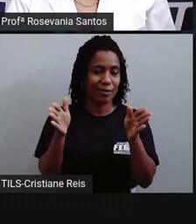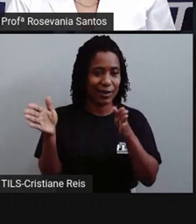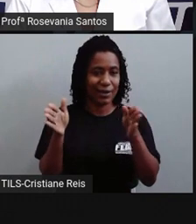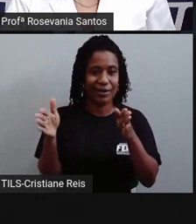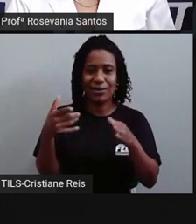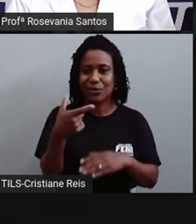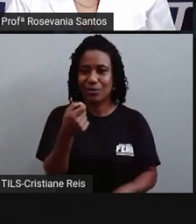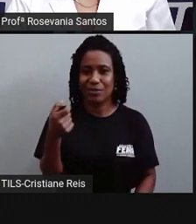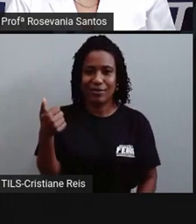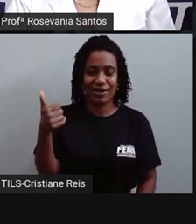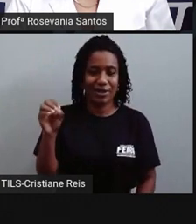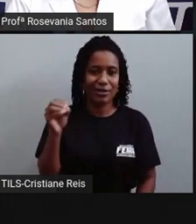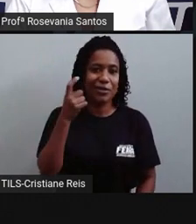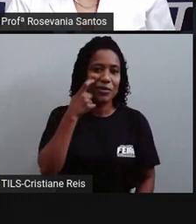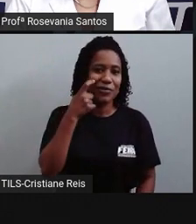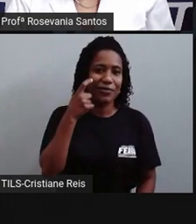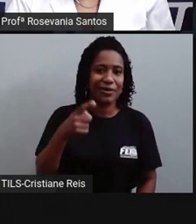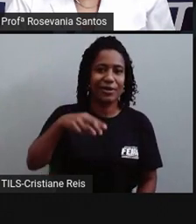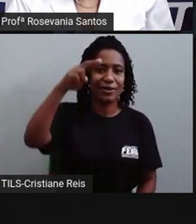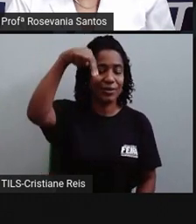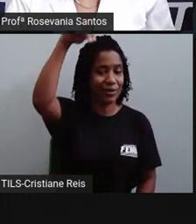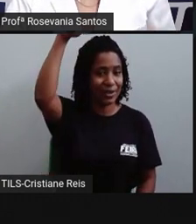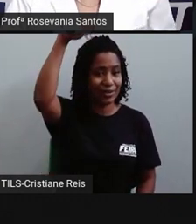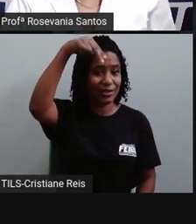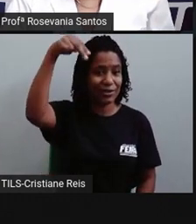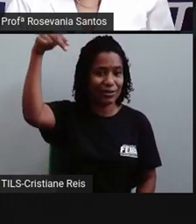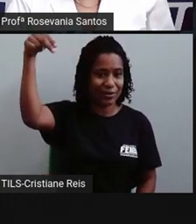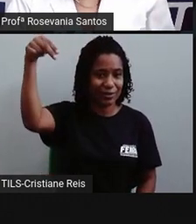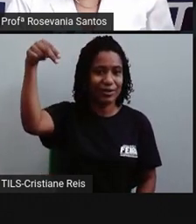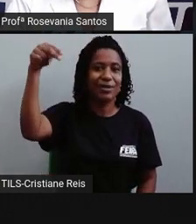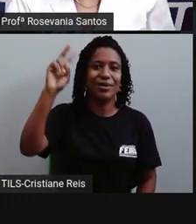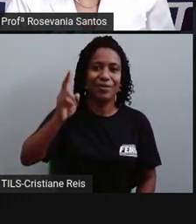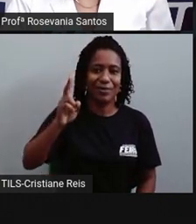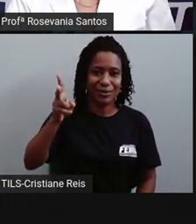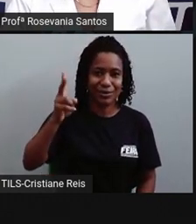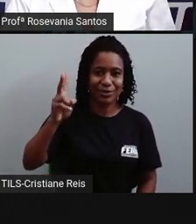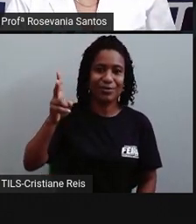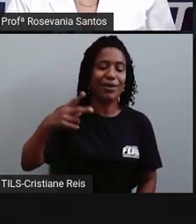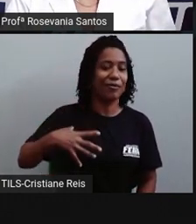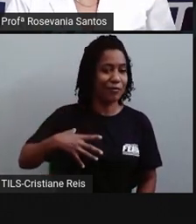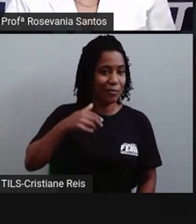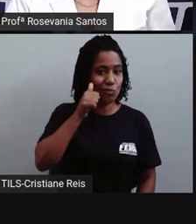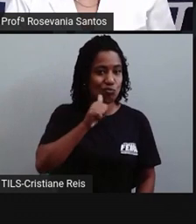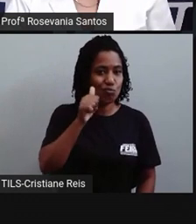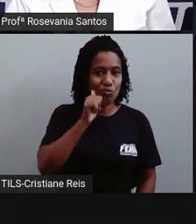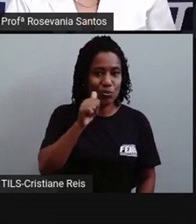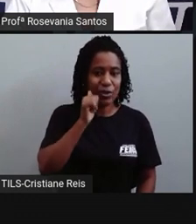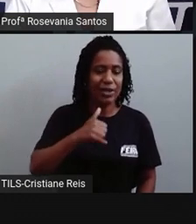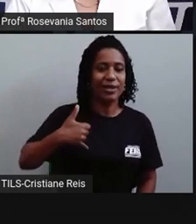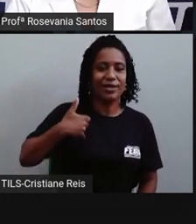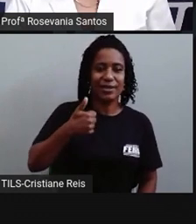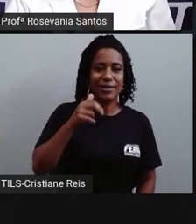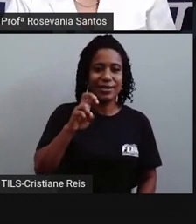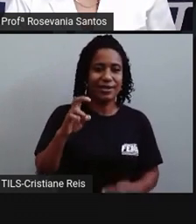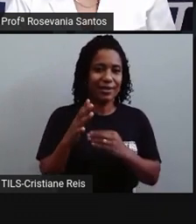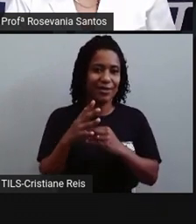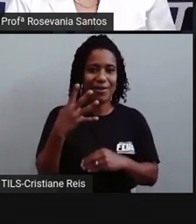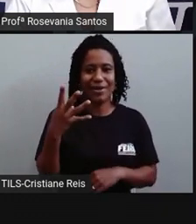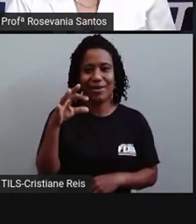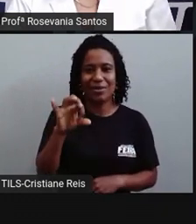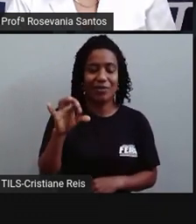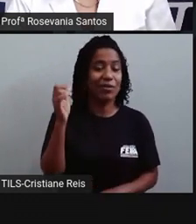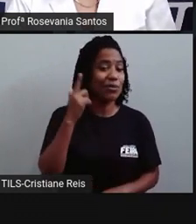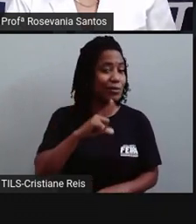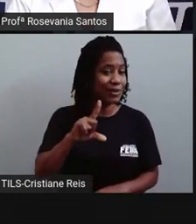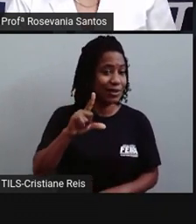mas só para vocês entenderem, a região Nordeste e a região Norte ainda continuam, as mulheres entre 15 e 49 anos ainda continuam tendo